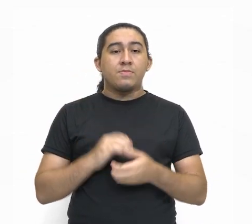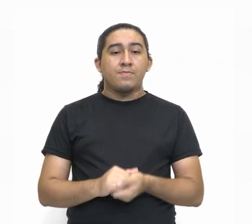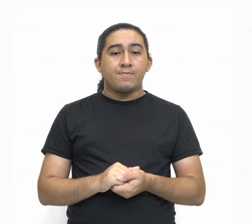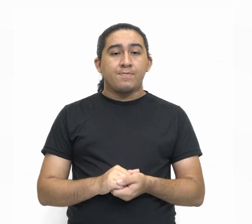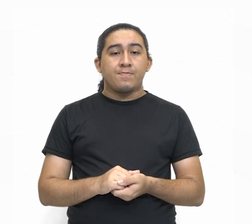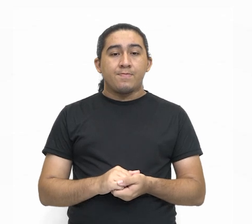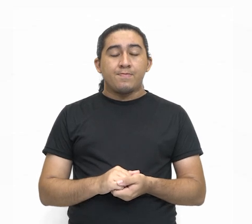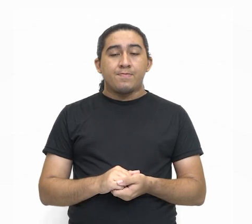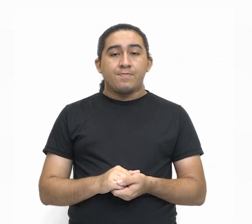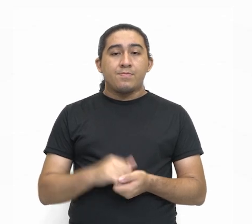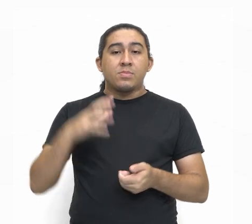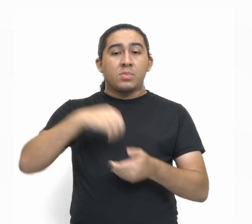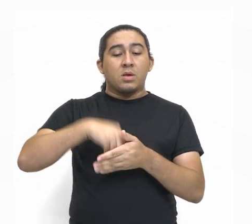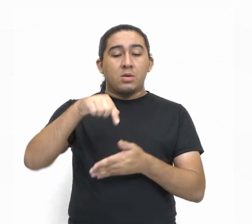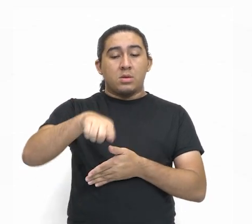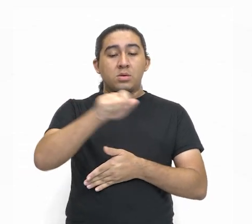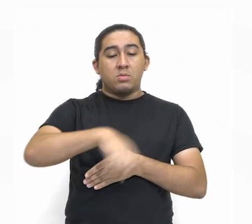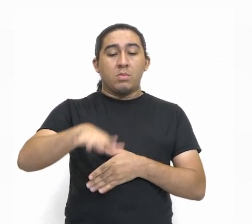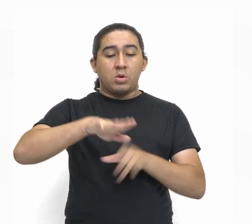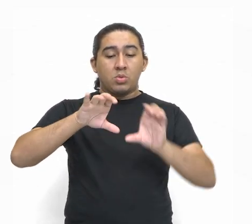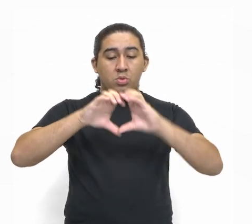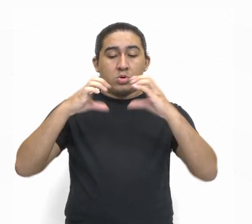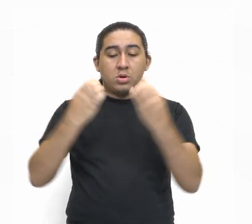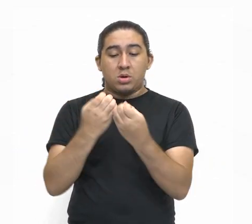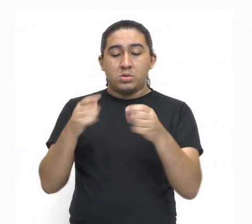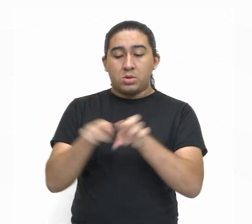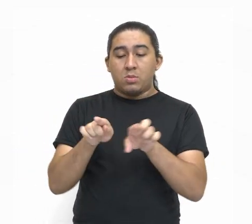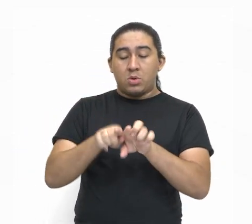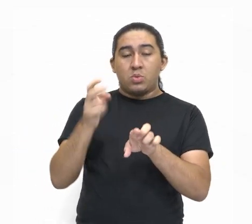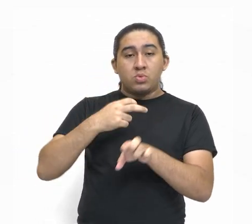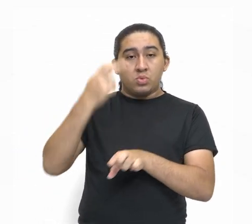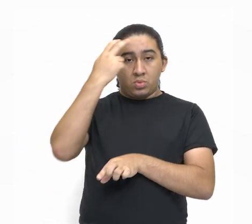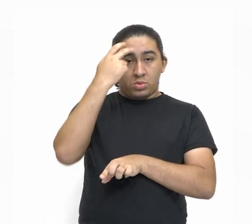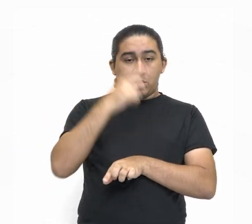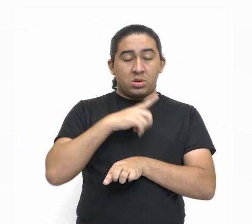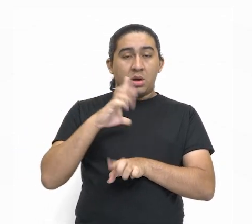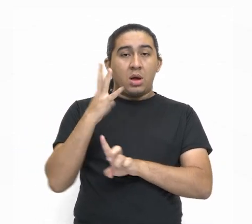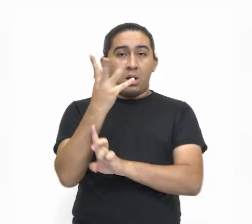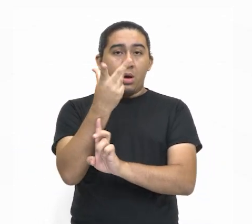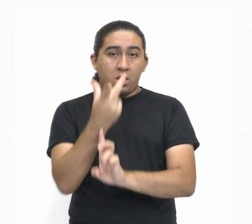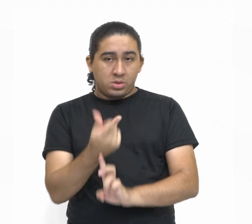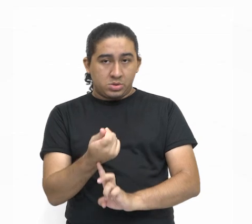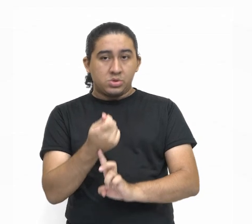Dentro dessa dimensão da comunidade, da cultura, nós temos ali as artes,